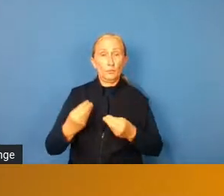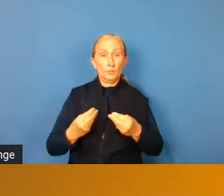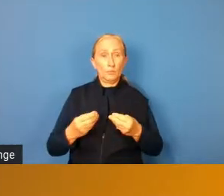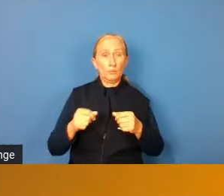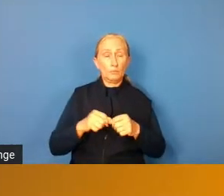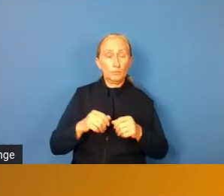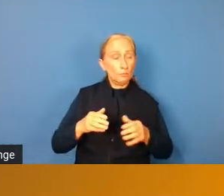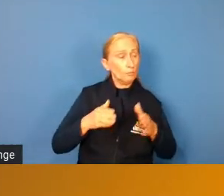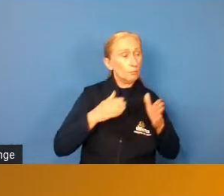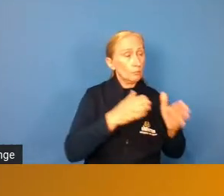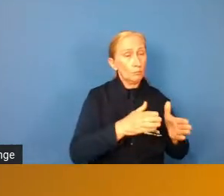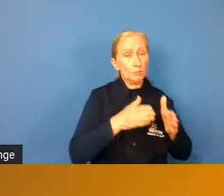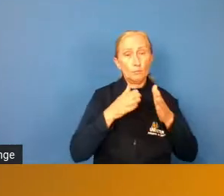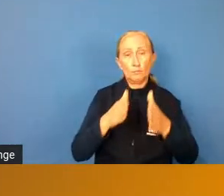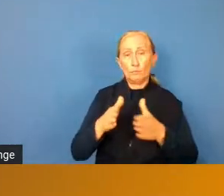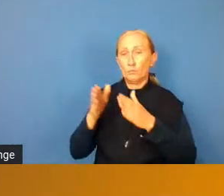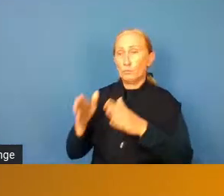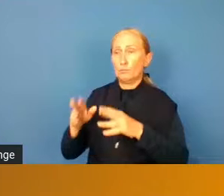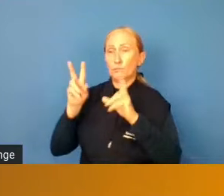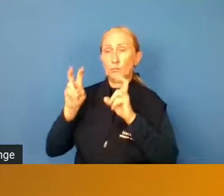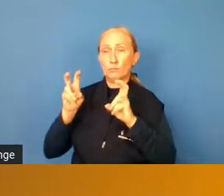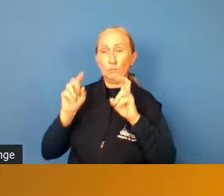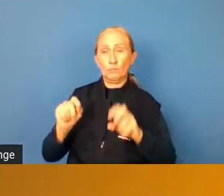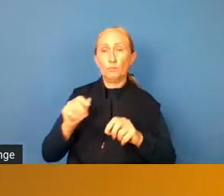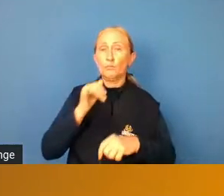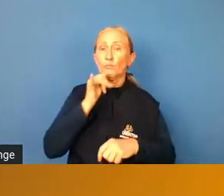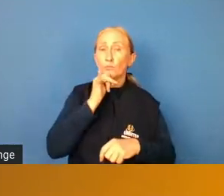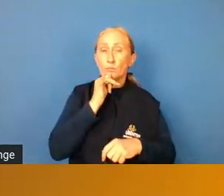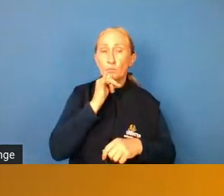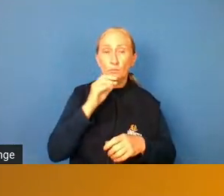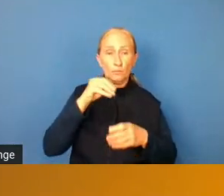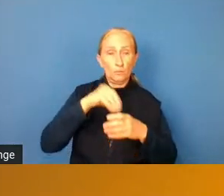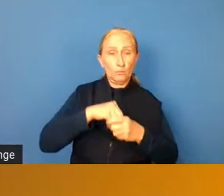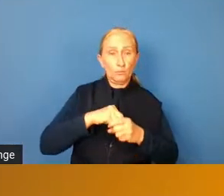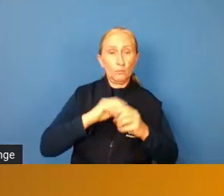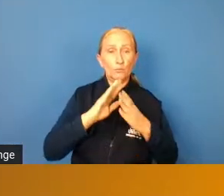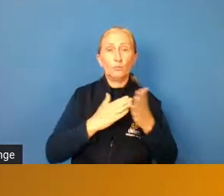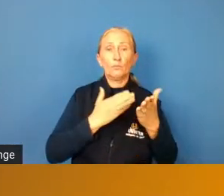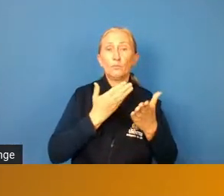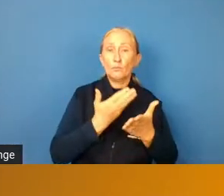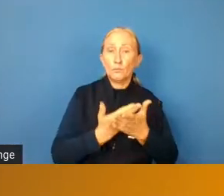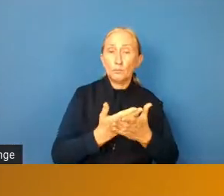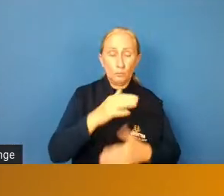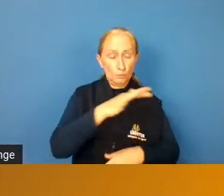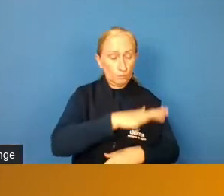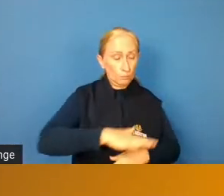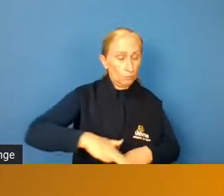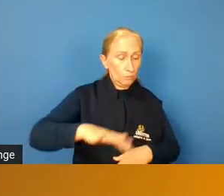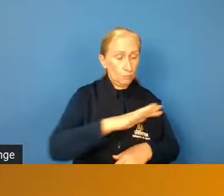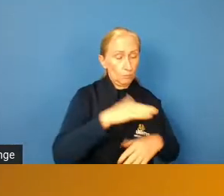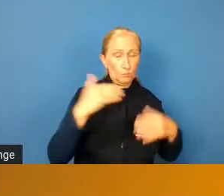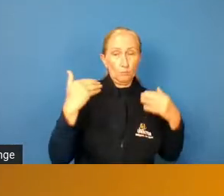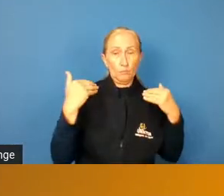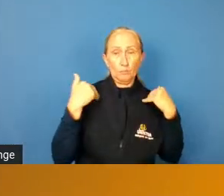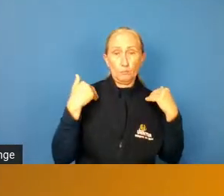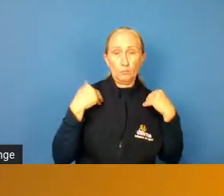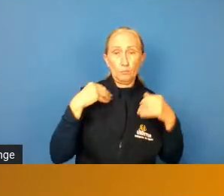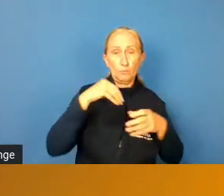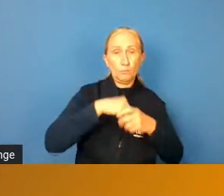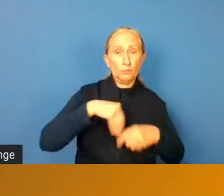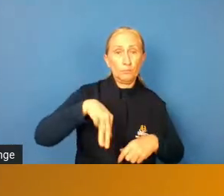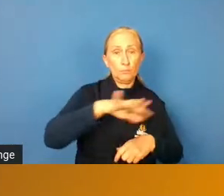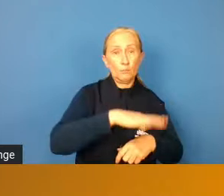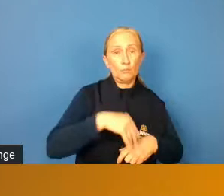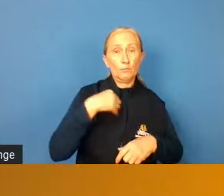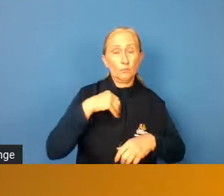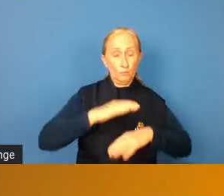abordar esses temas, por exemplo, dentro da escola, no ambiente da educação física escolar, porque nós,